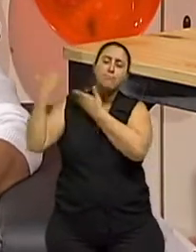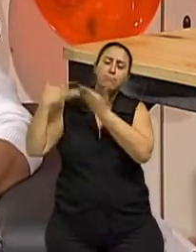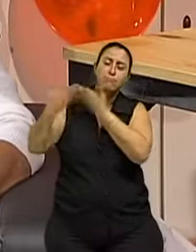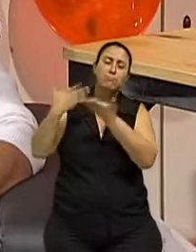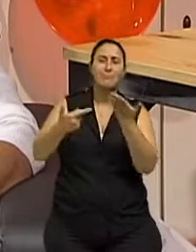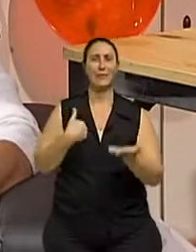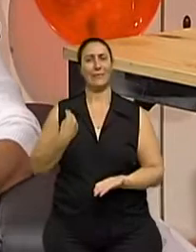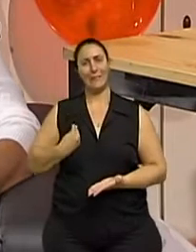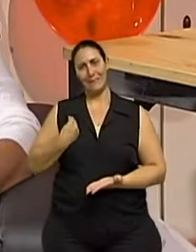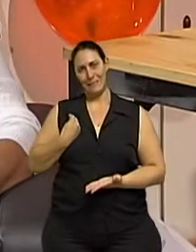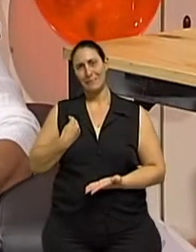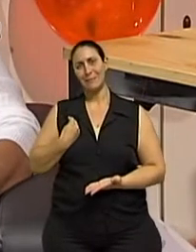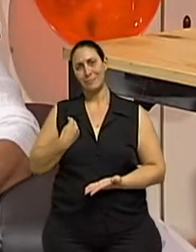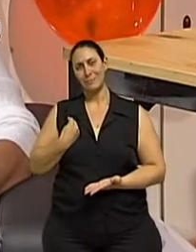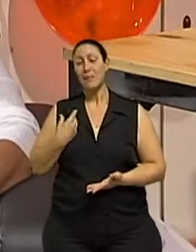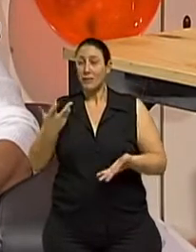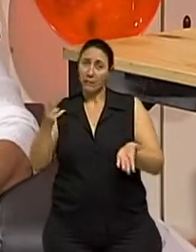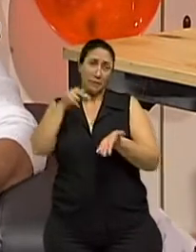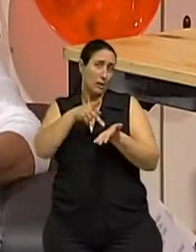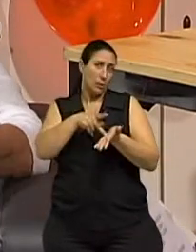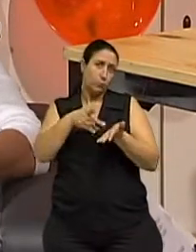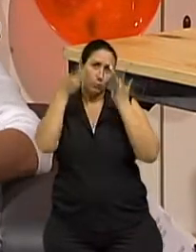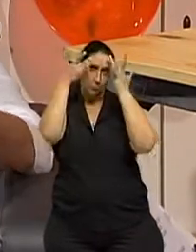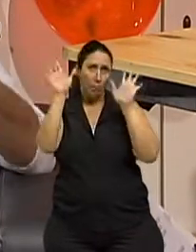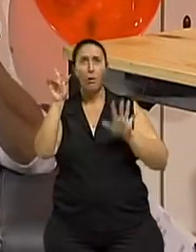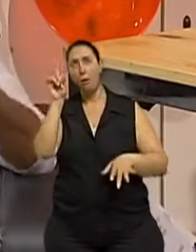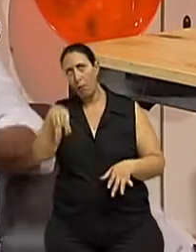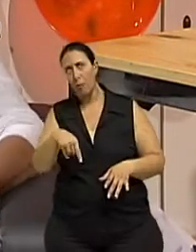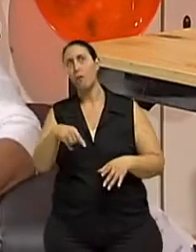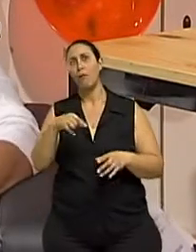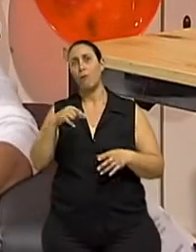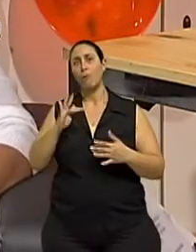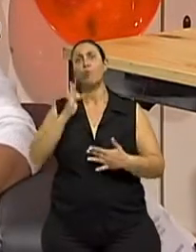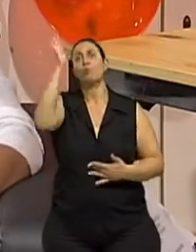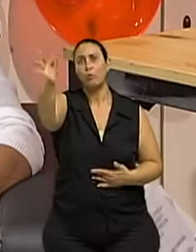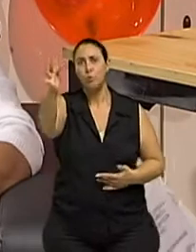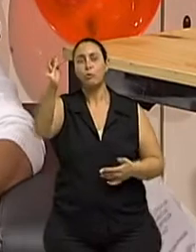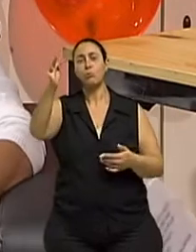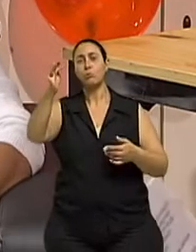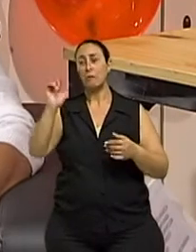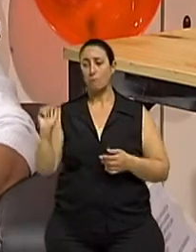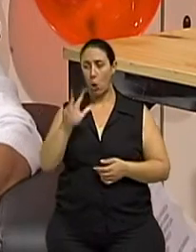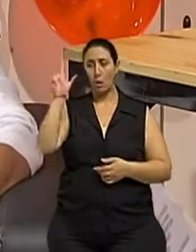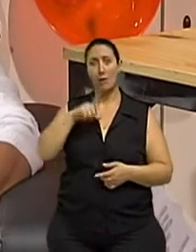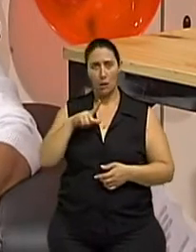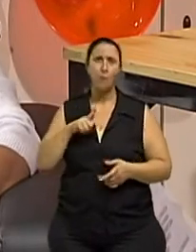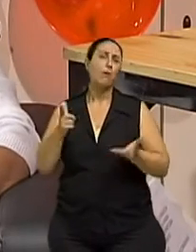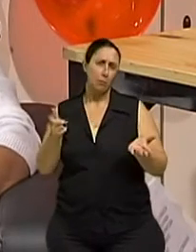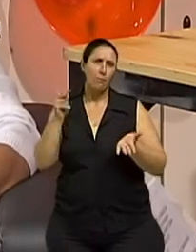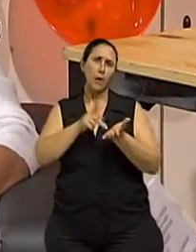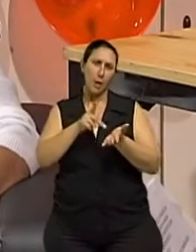vida, né. Não sei se serão os mesmos valores para uma geração futura. Agora nós temos hábitos